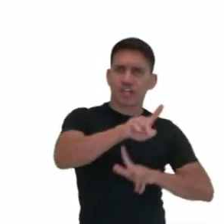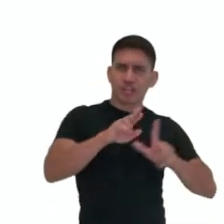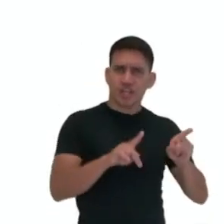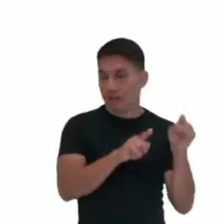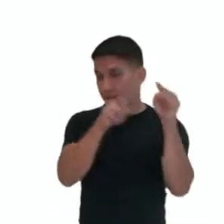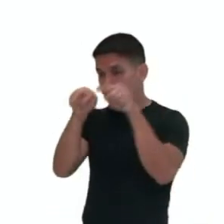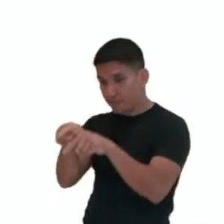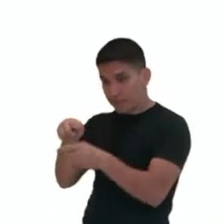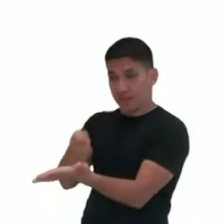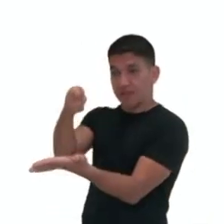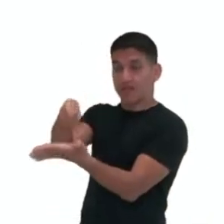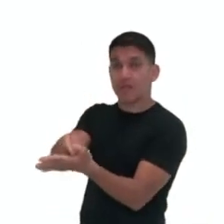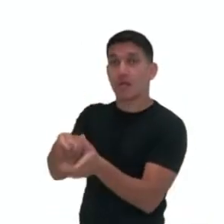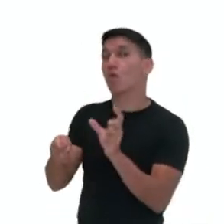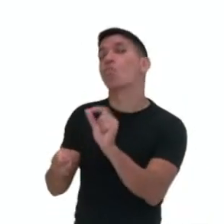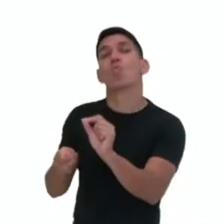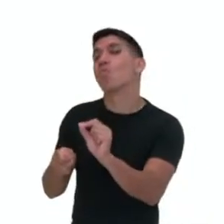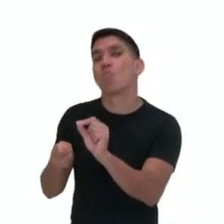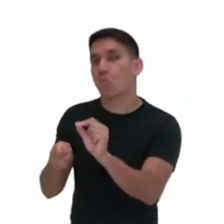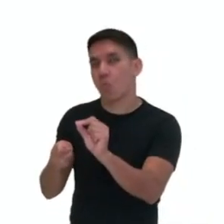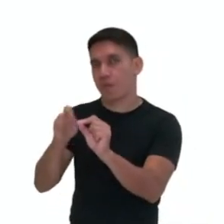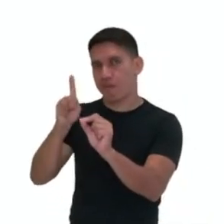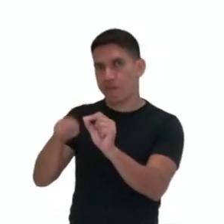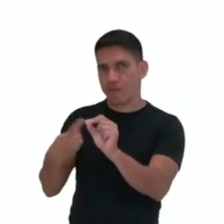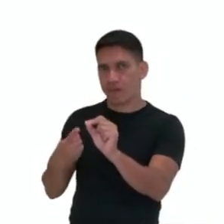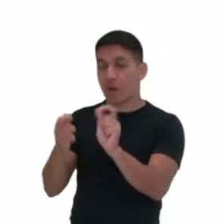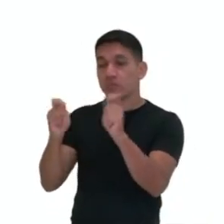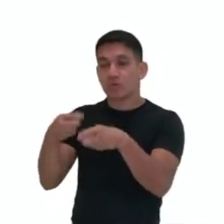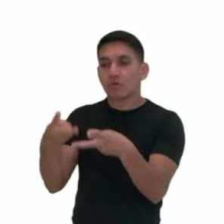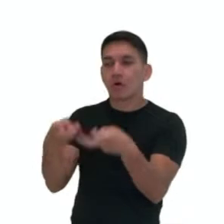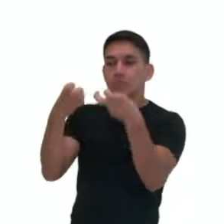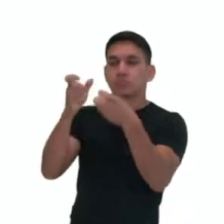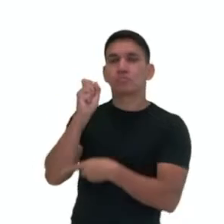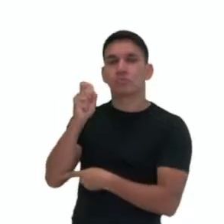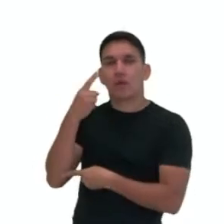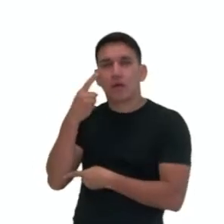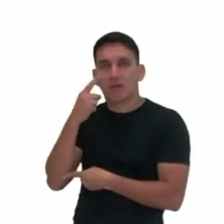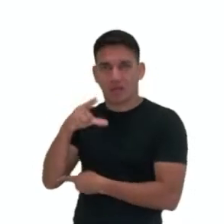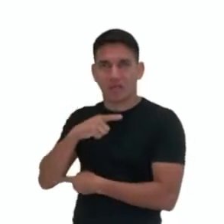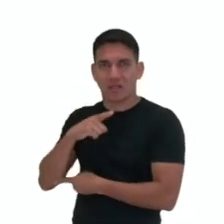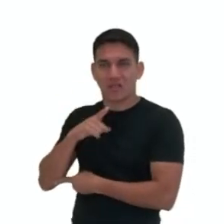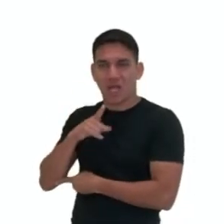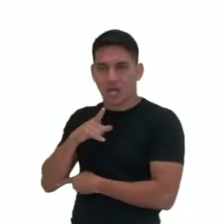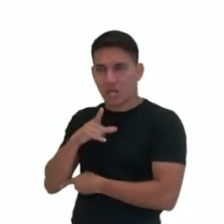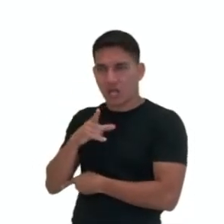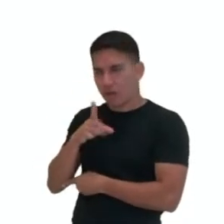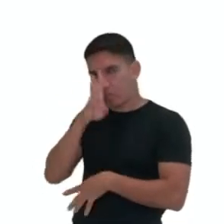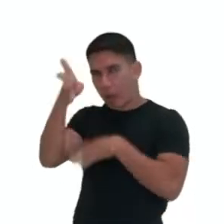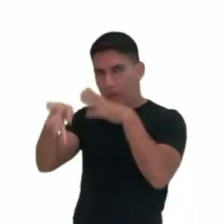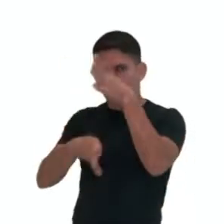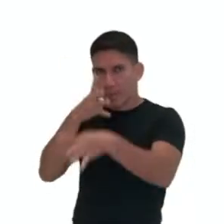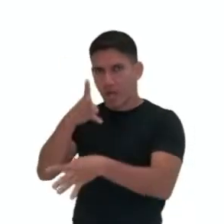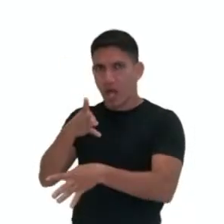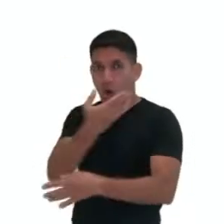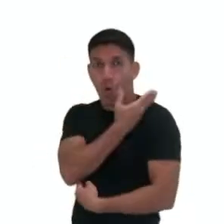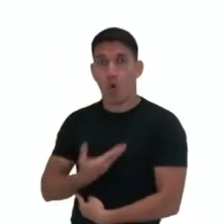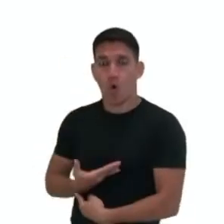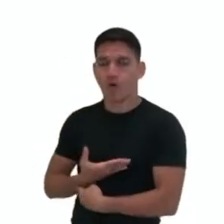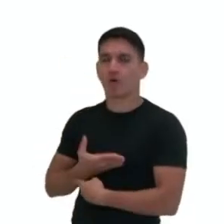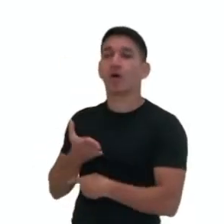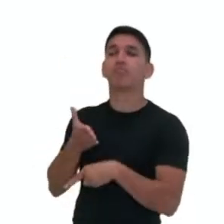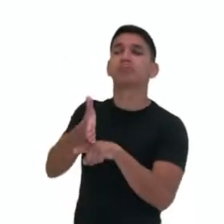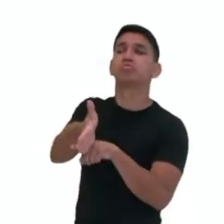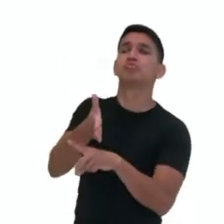no totalitarismo o que nós temos? Podemos observar a interferência do Estado em todos os